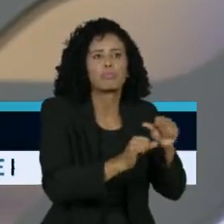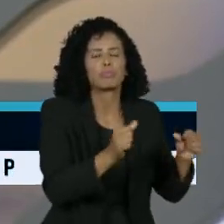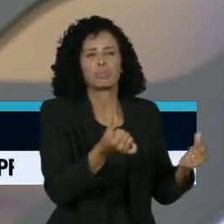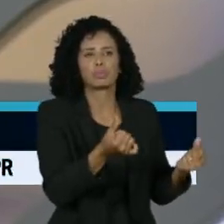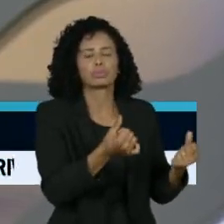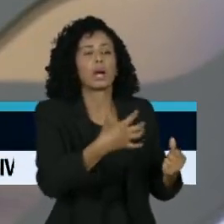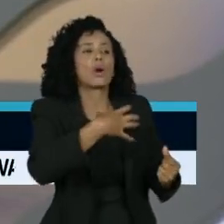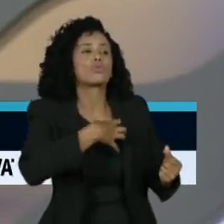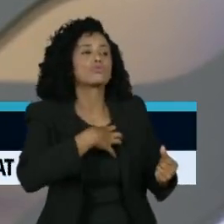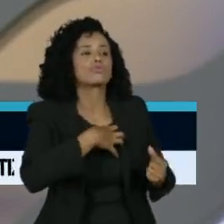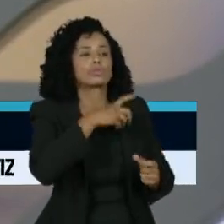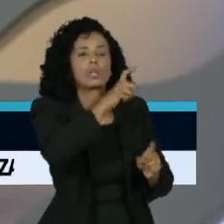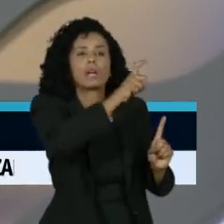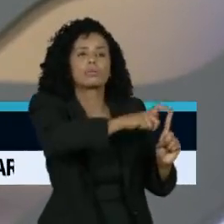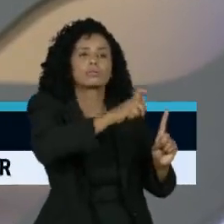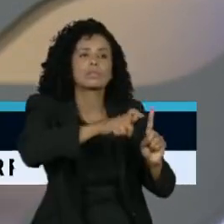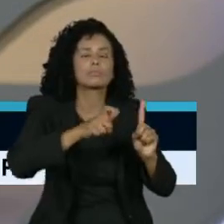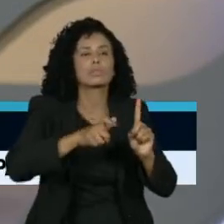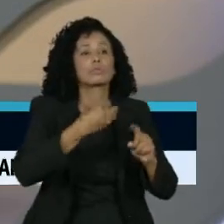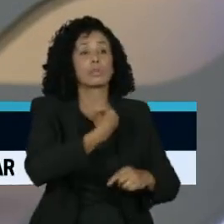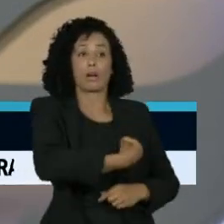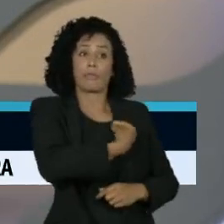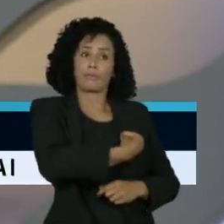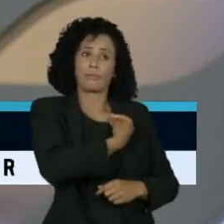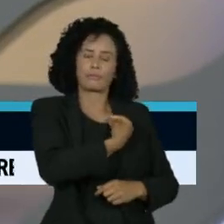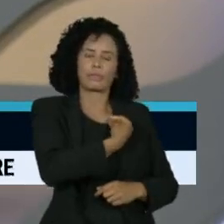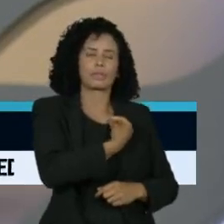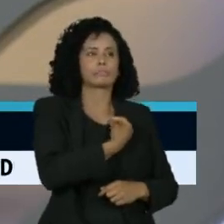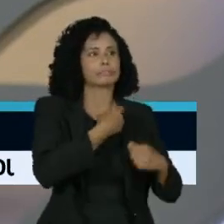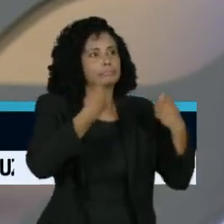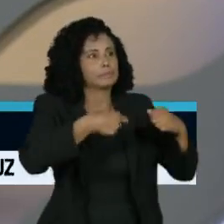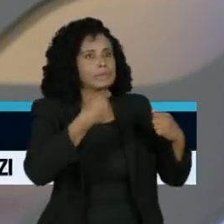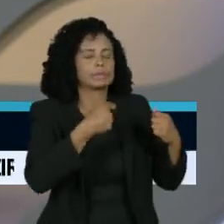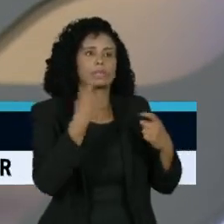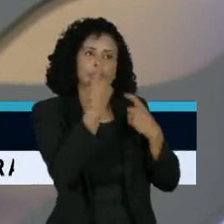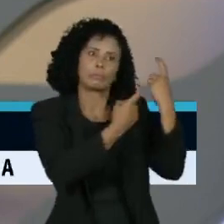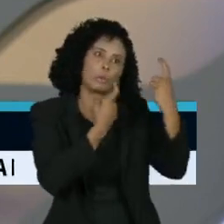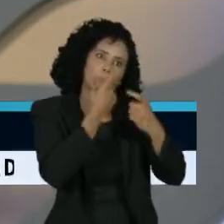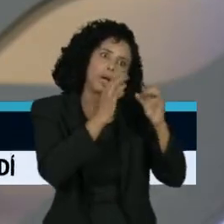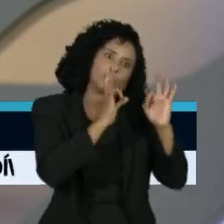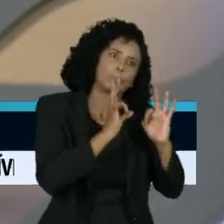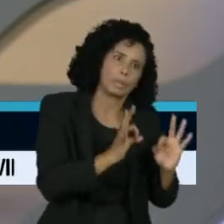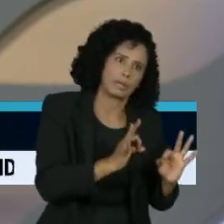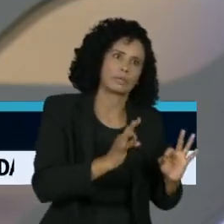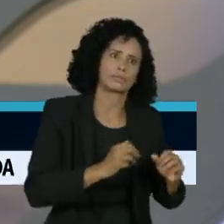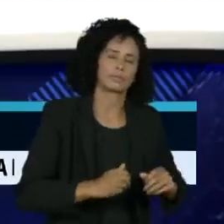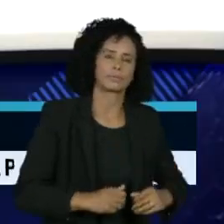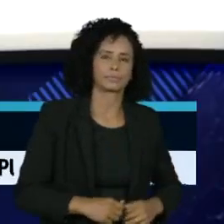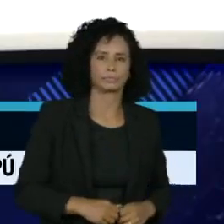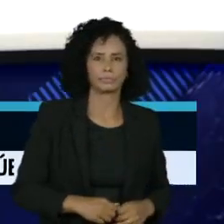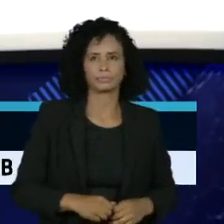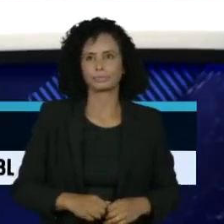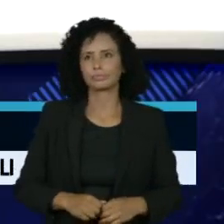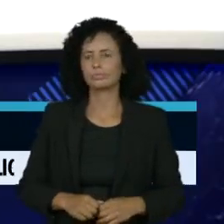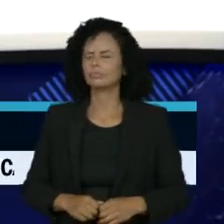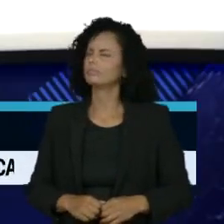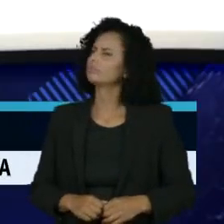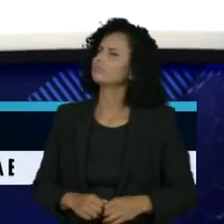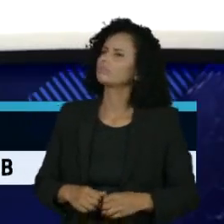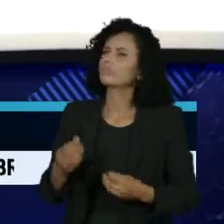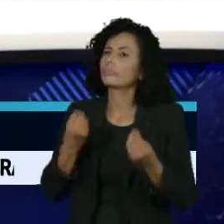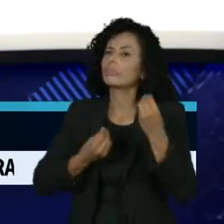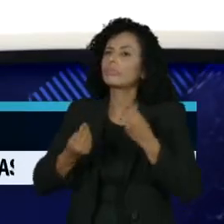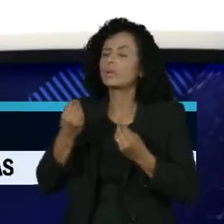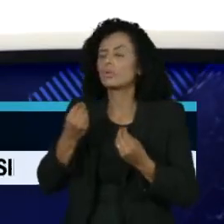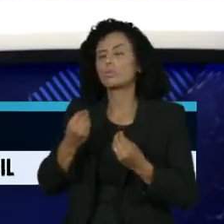ser uma coisa tão cara que seja pouco a vida como uma questão racional e econômica. Falando em petróleo, João, dá para